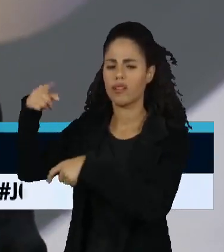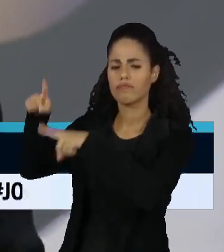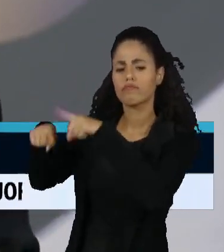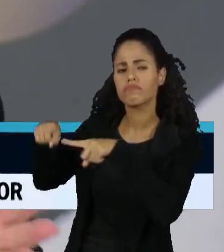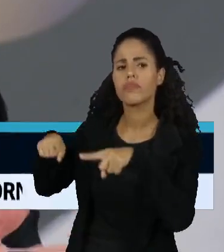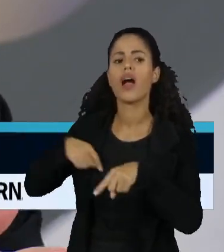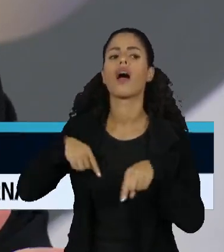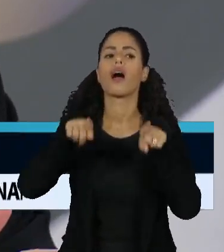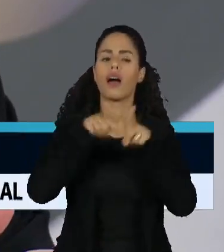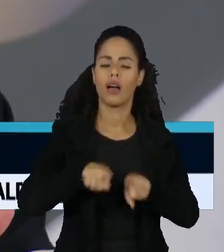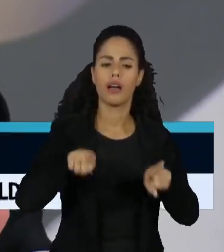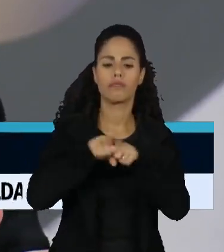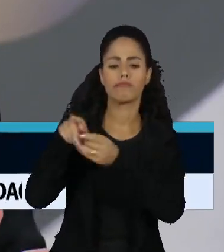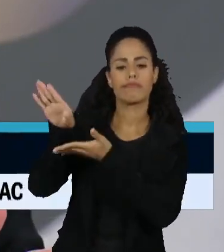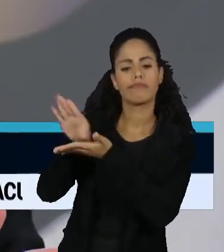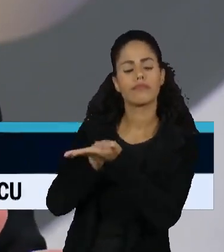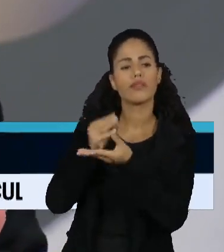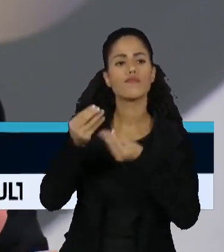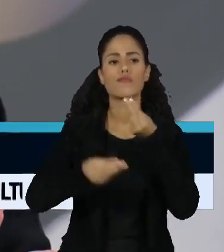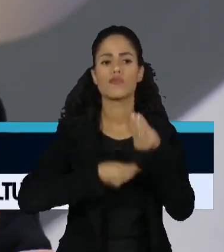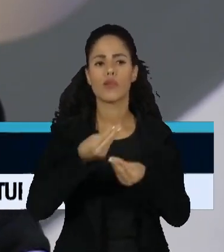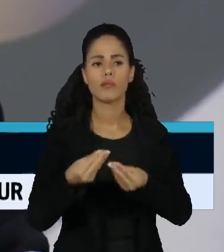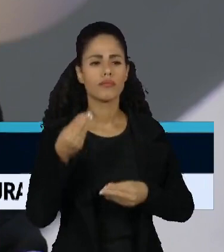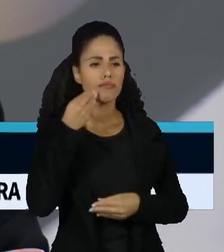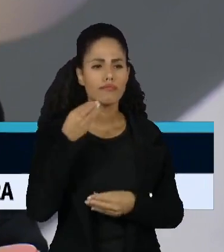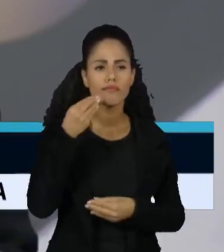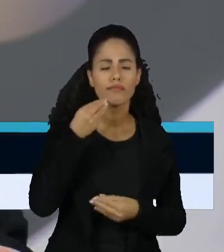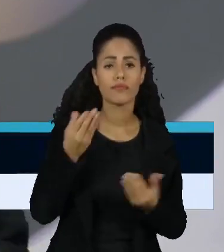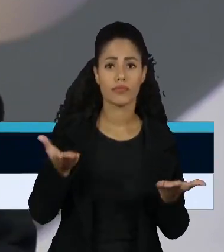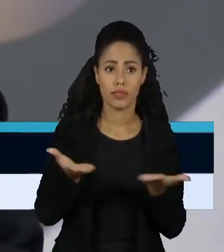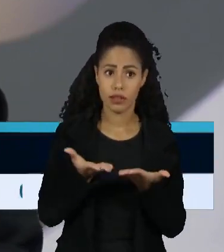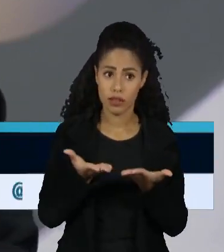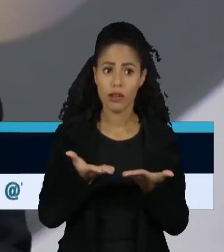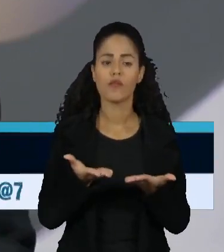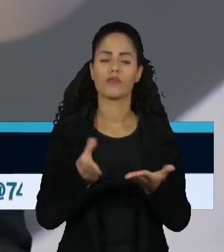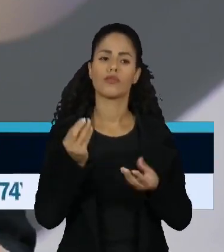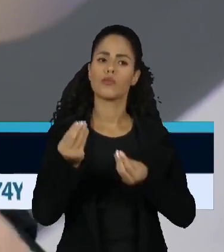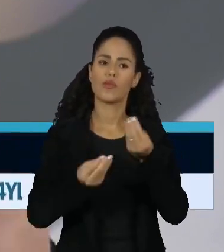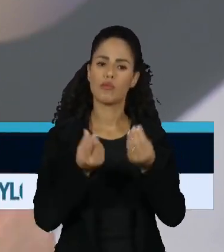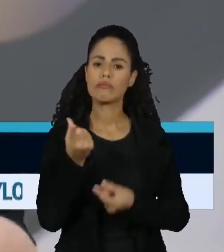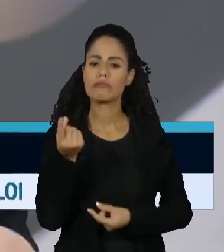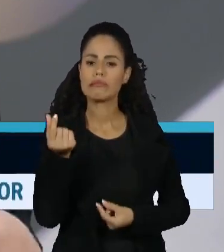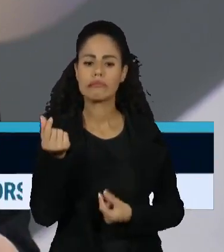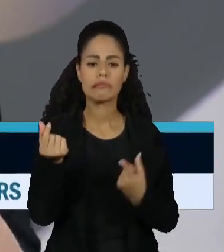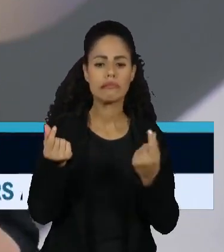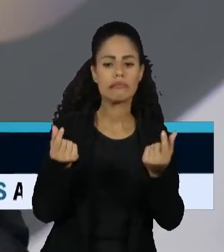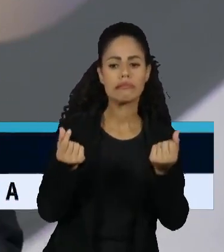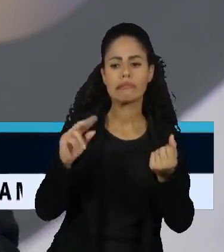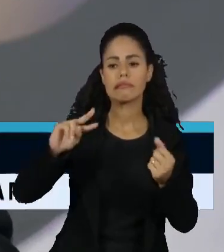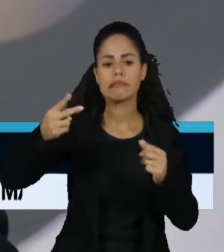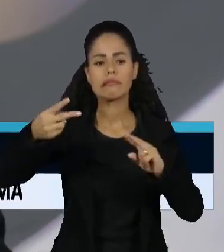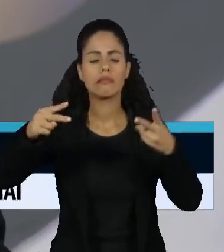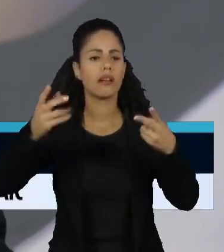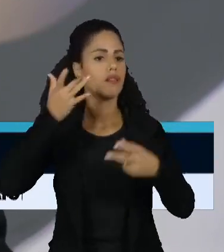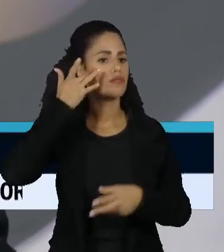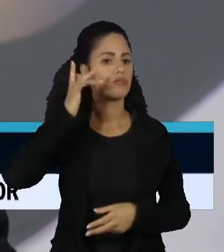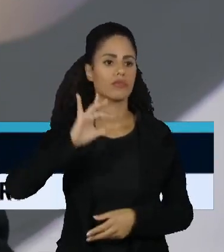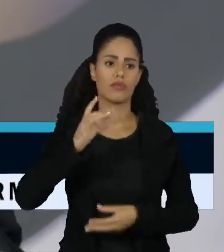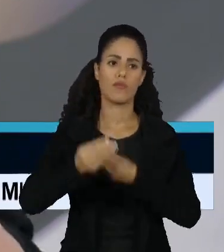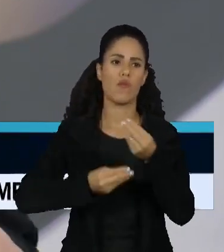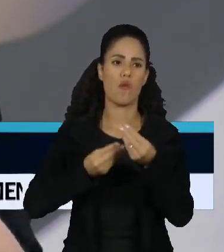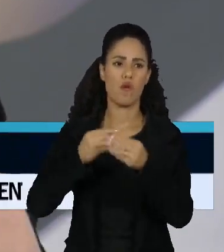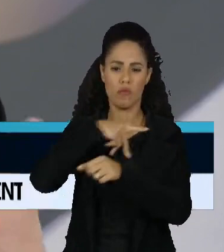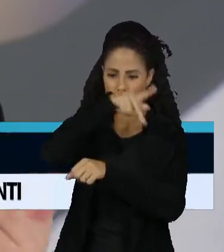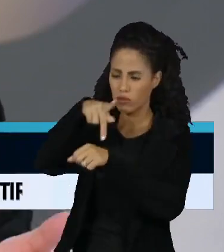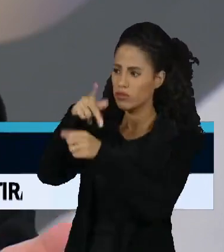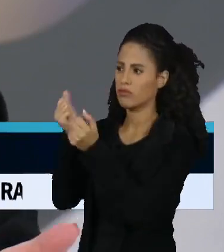internalizar muito bem isso para as expectativas em preços. Agora, a gente, na verdade, não está olhando só o mercado lá